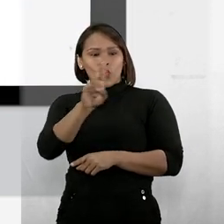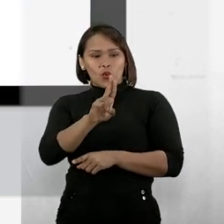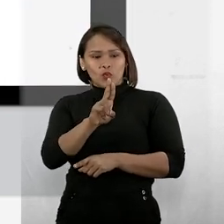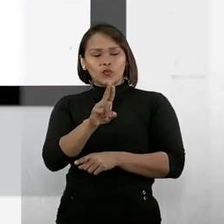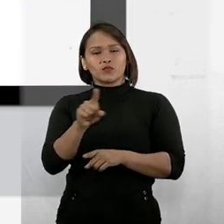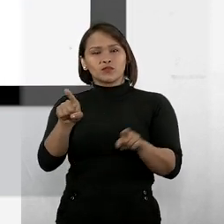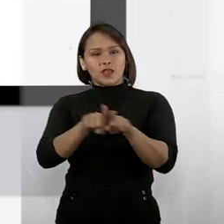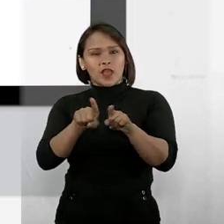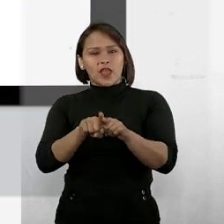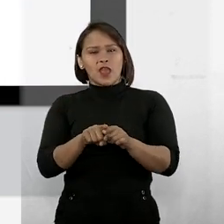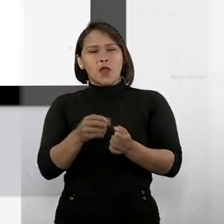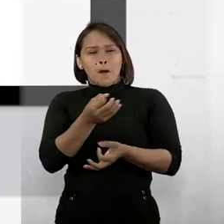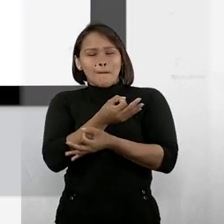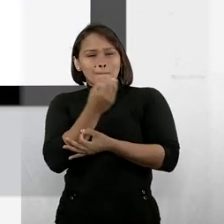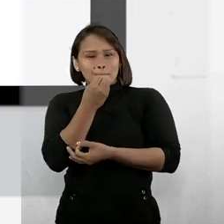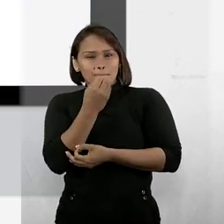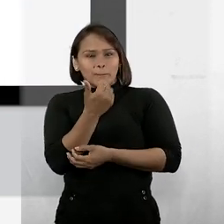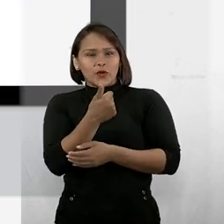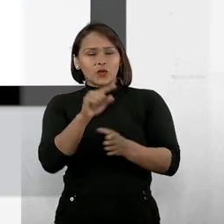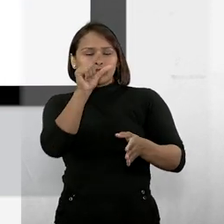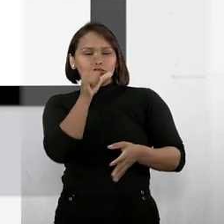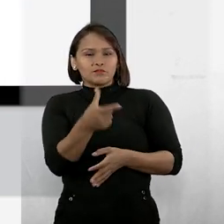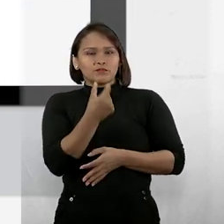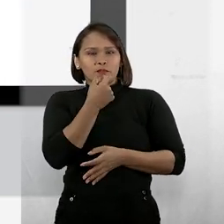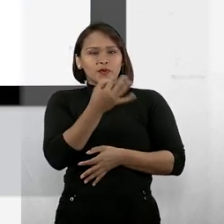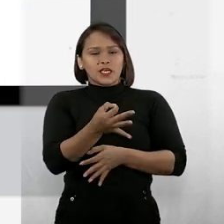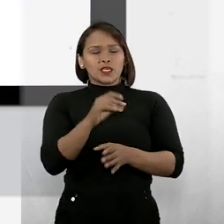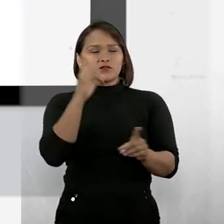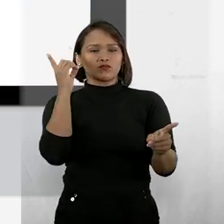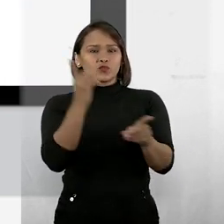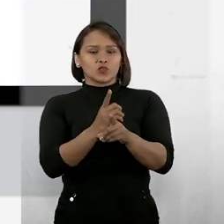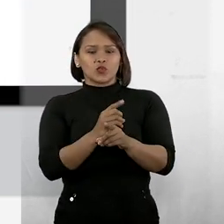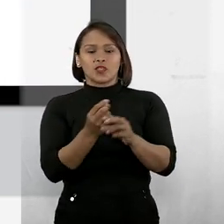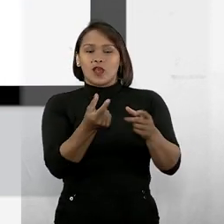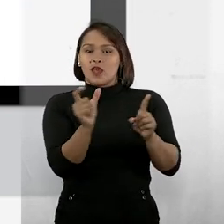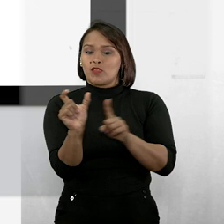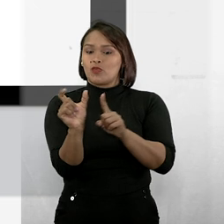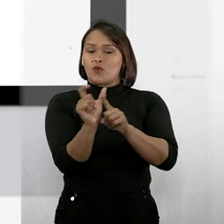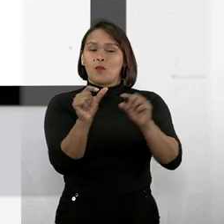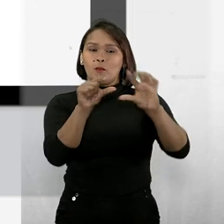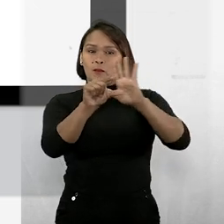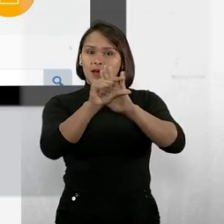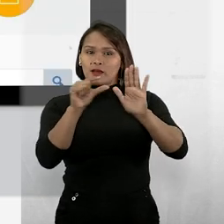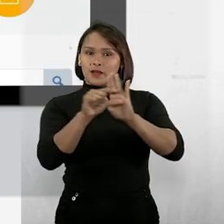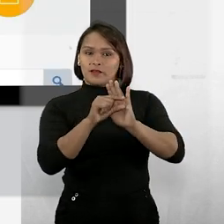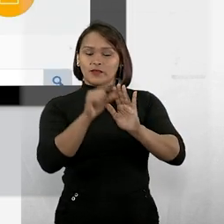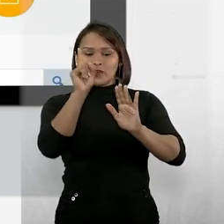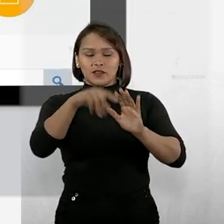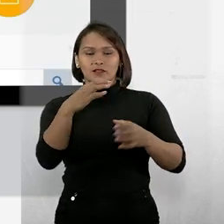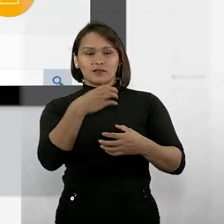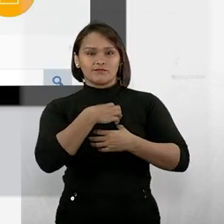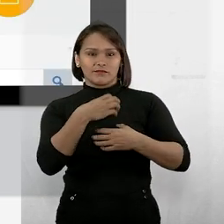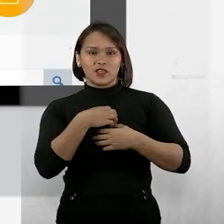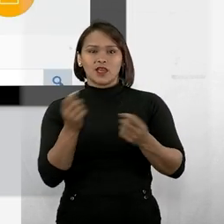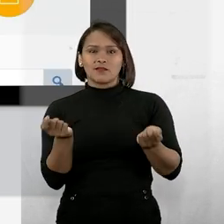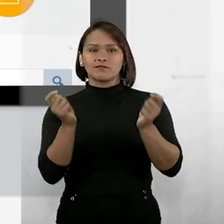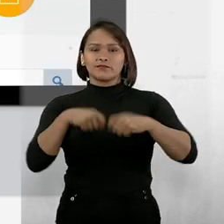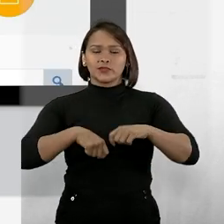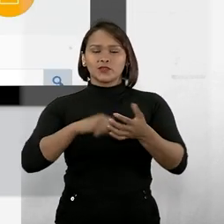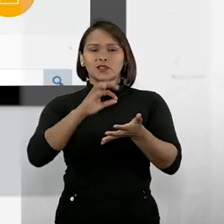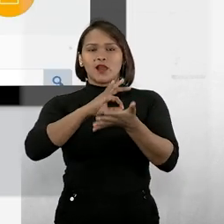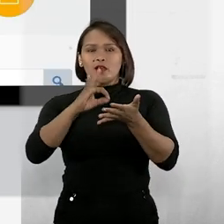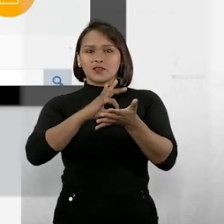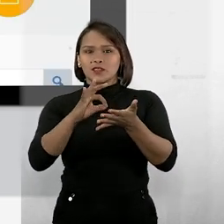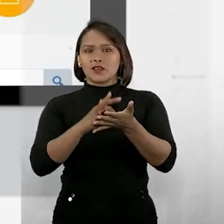conectivo é uma ótima opção para localizar termos que estejam em um mesmo parágrafo. Dessa forma, ao